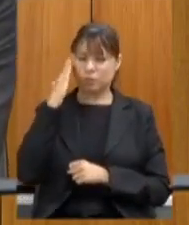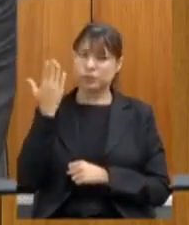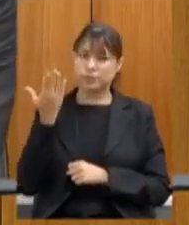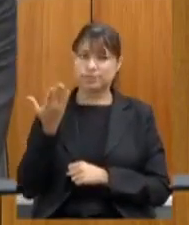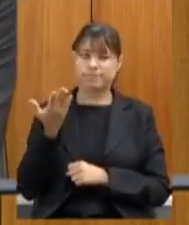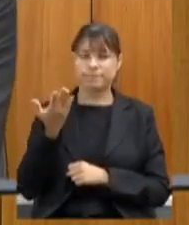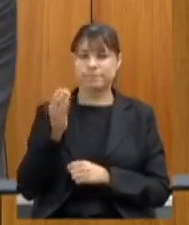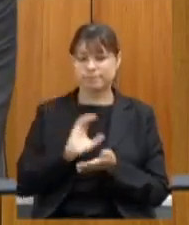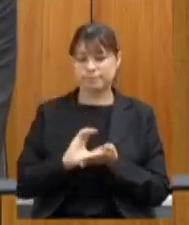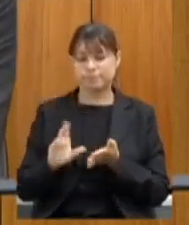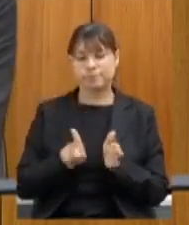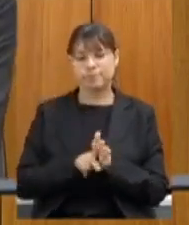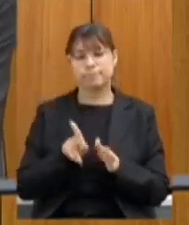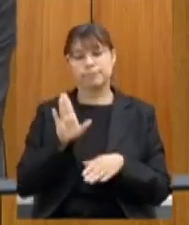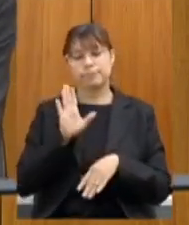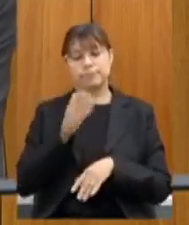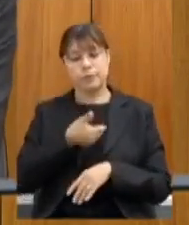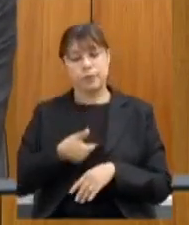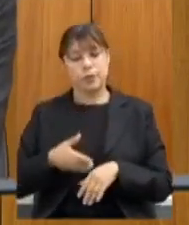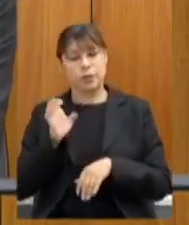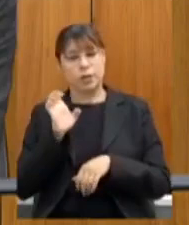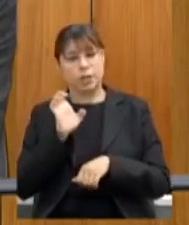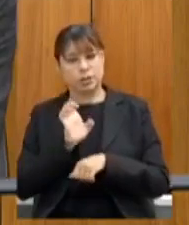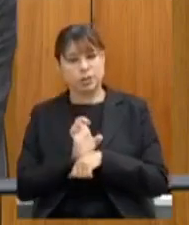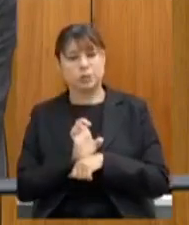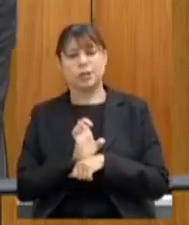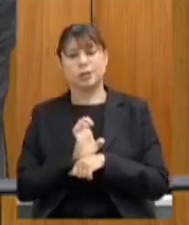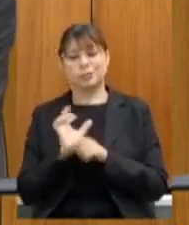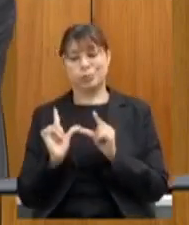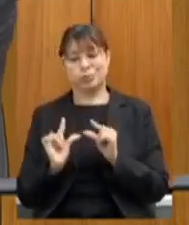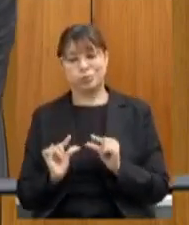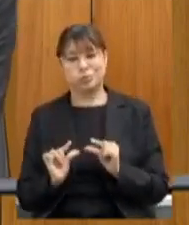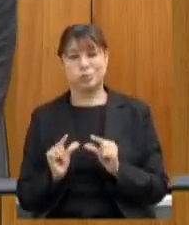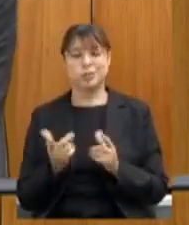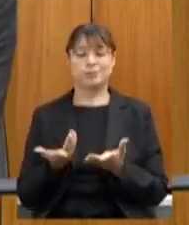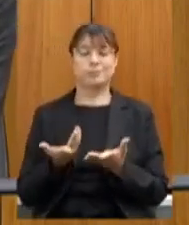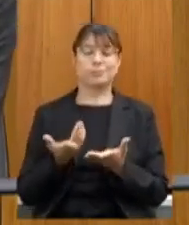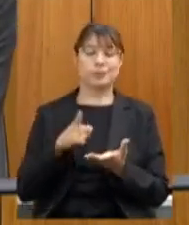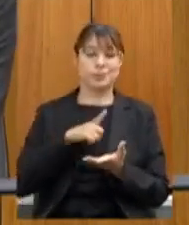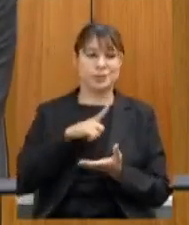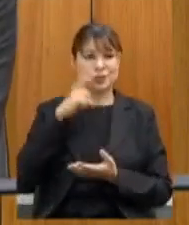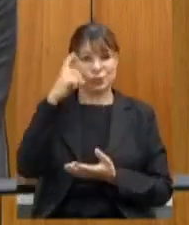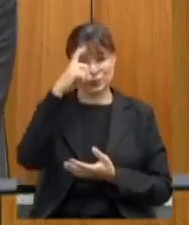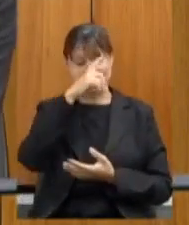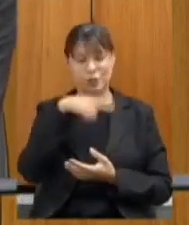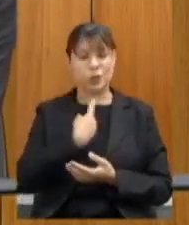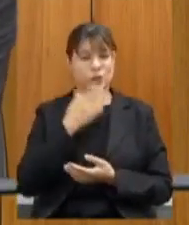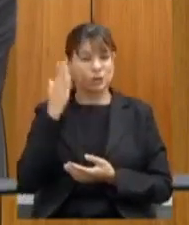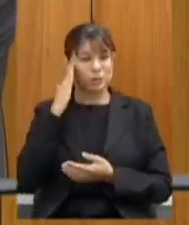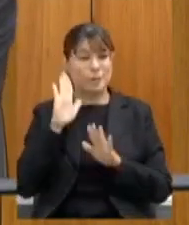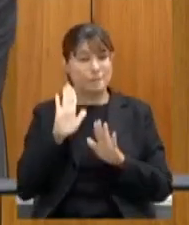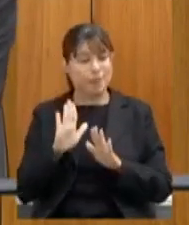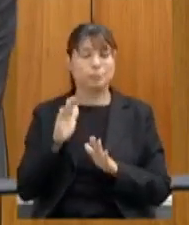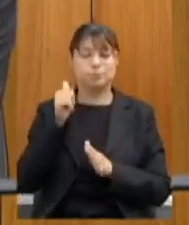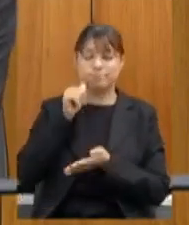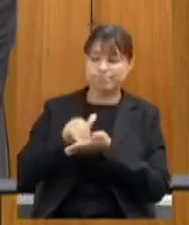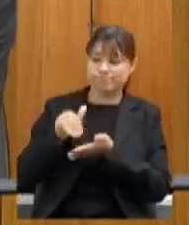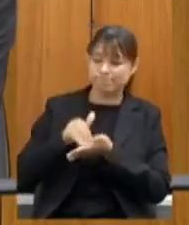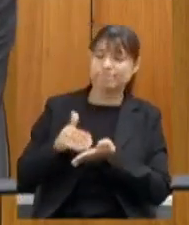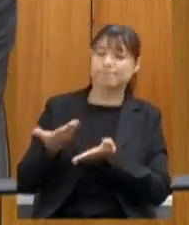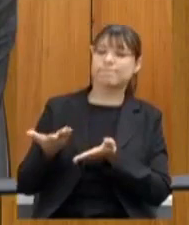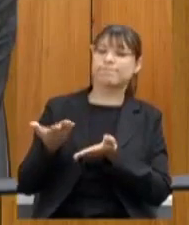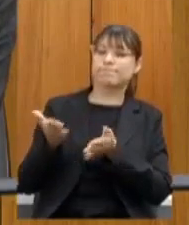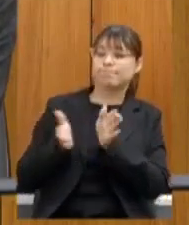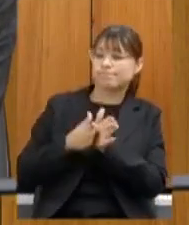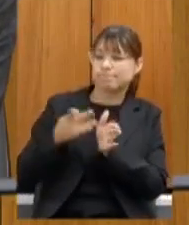o recurso do governo do estado está limitado a gente sabe a dificuldade que o governo está enfrentando mas secretária parabéns pelo seu